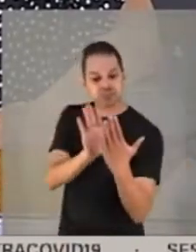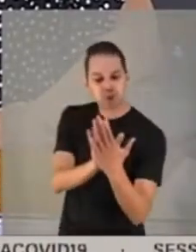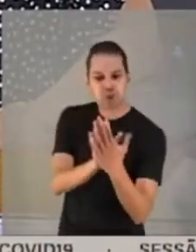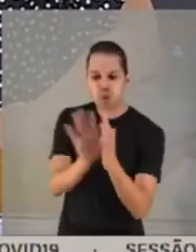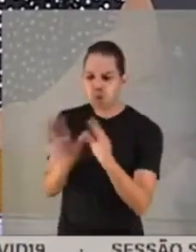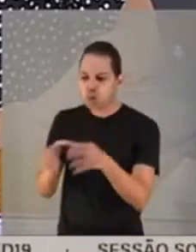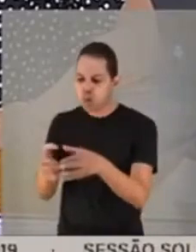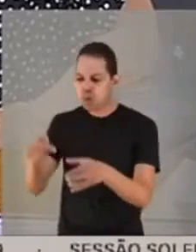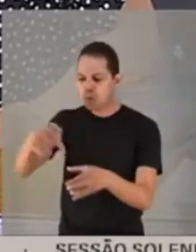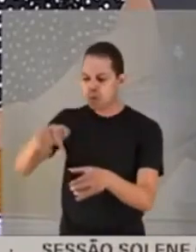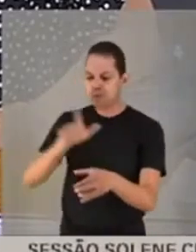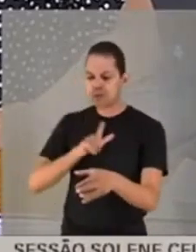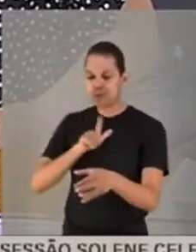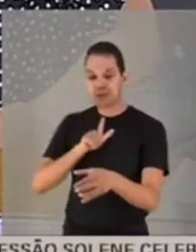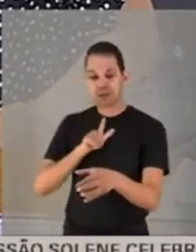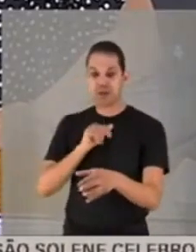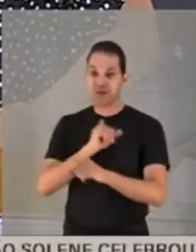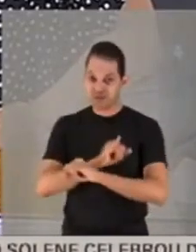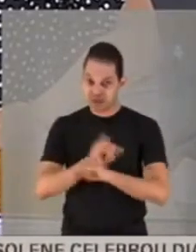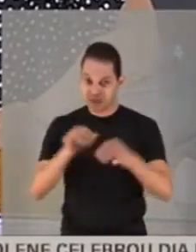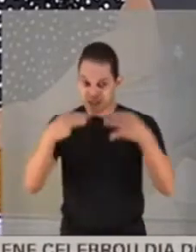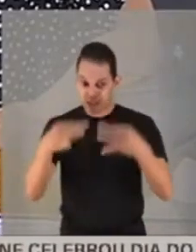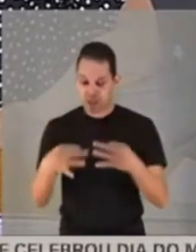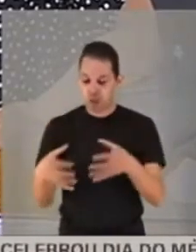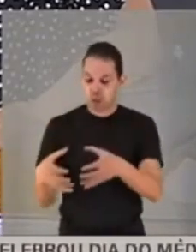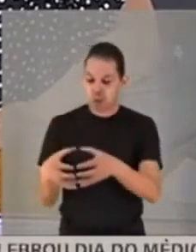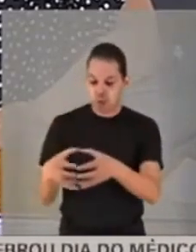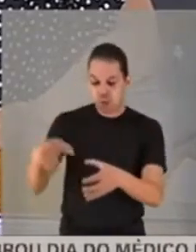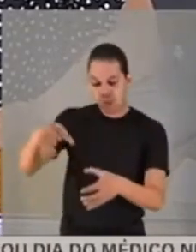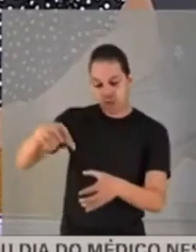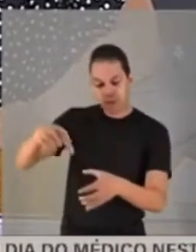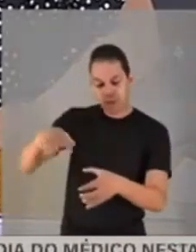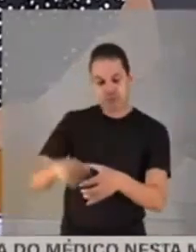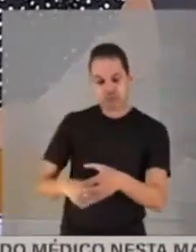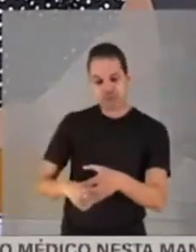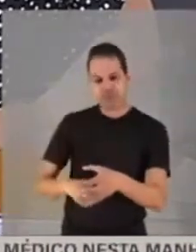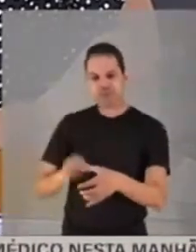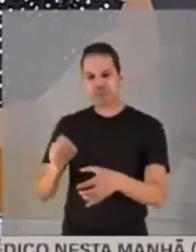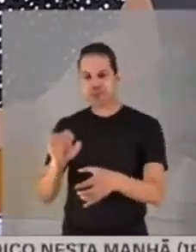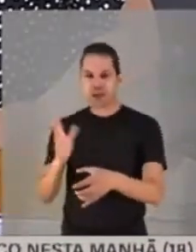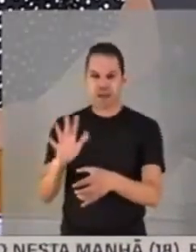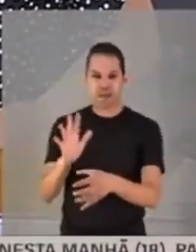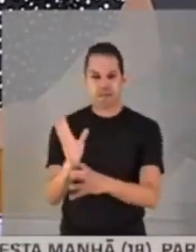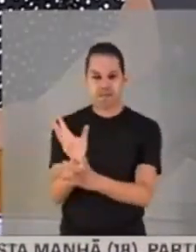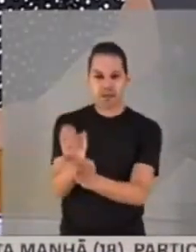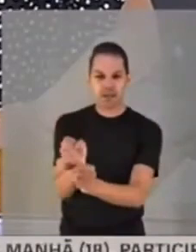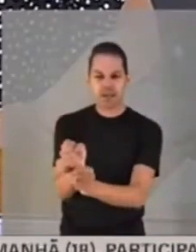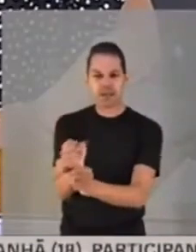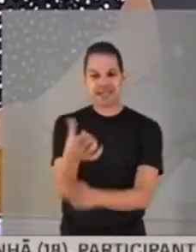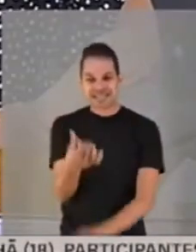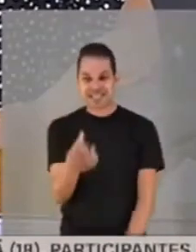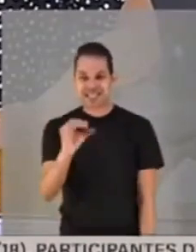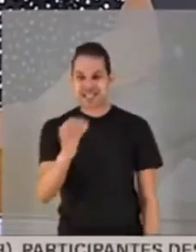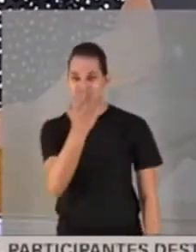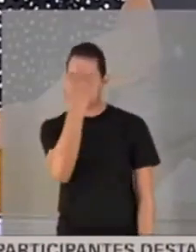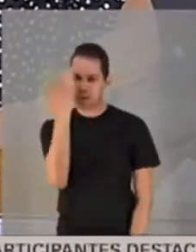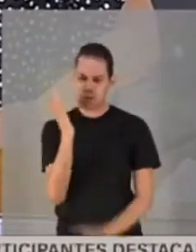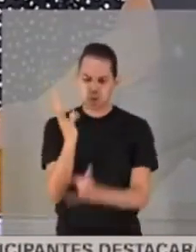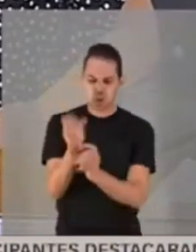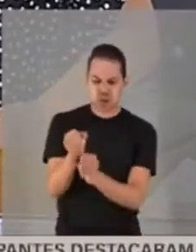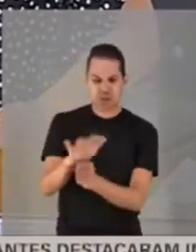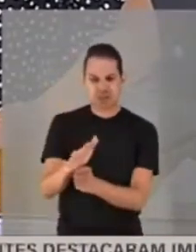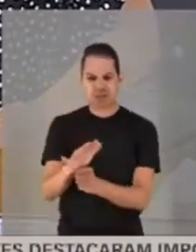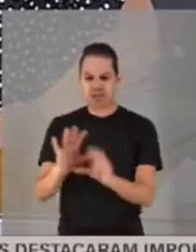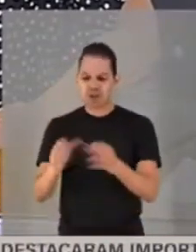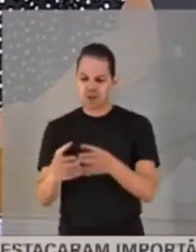vi um grupo, e quero enfatizar bastante, numa, tinha mais ou menos, umas 60 pessoas, mas era um grupo